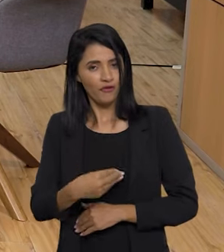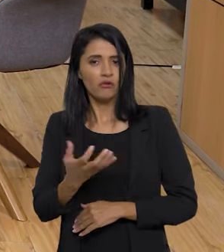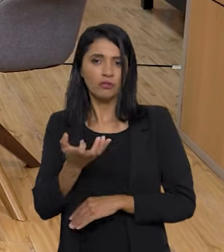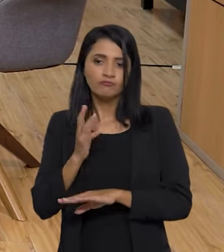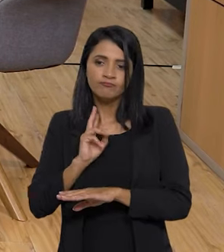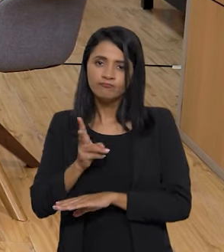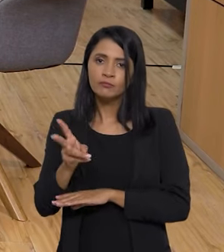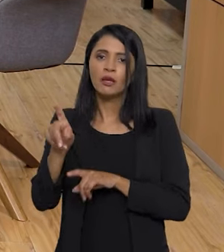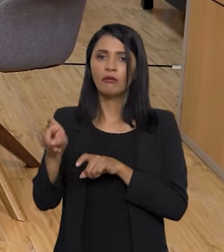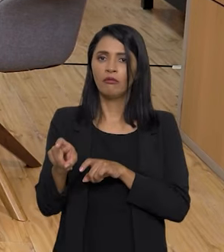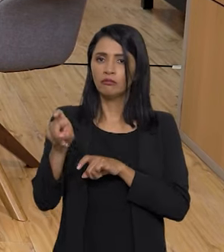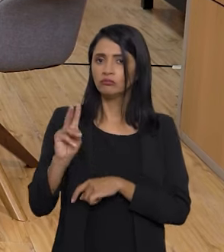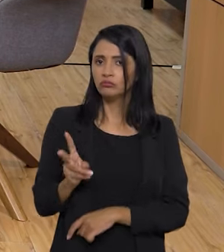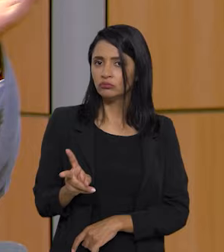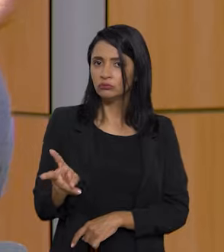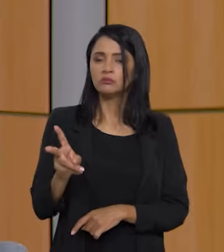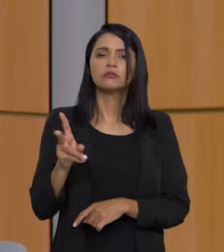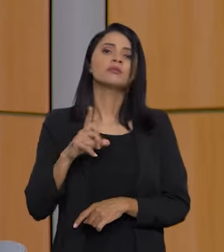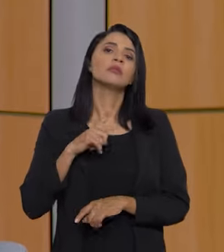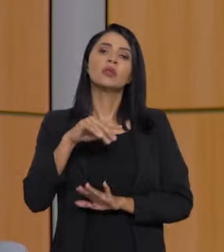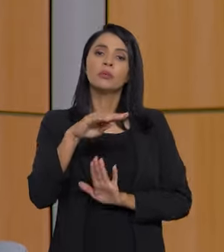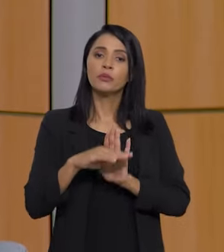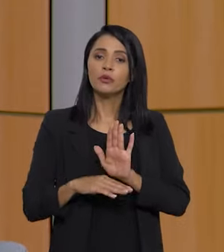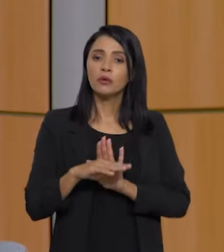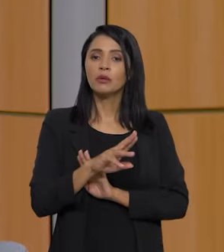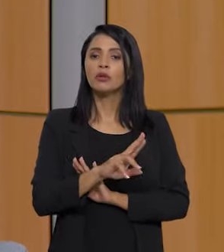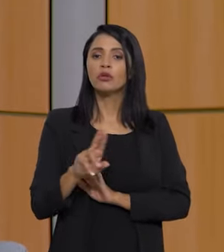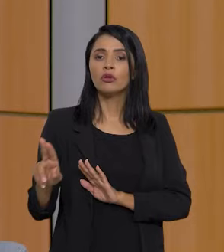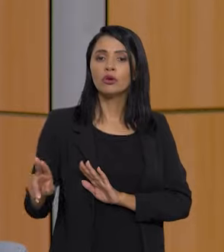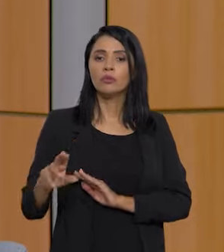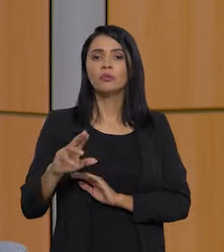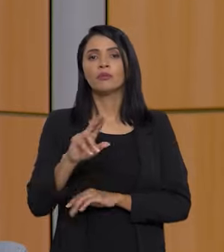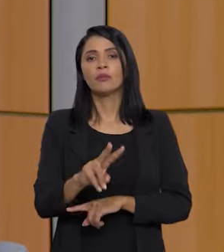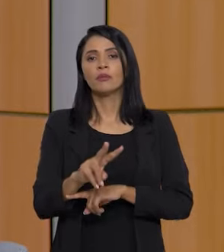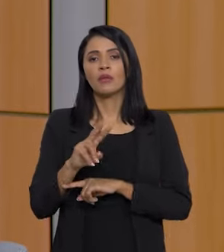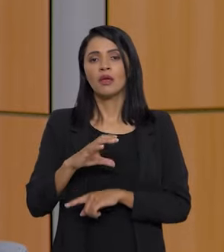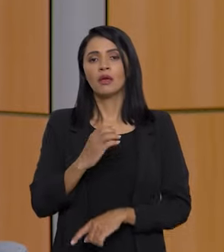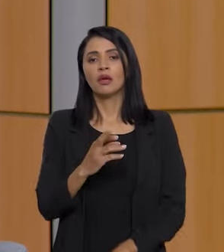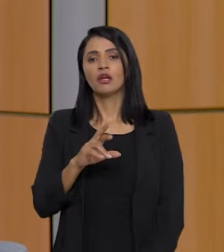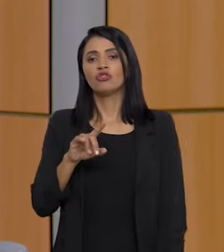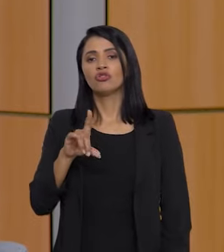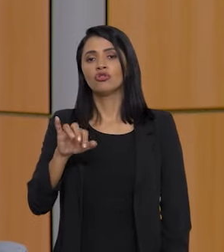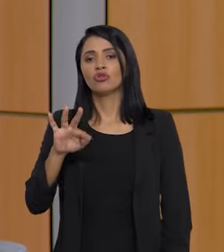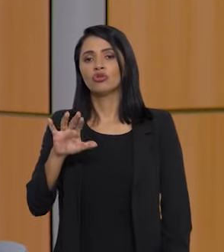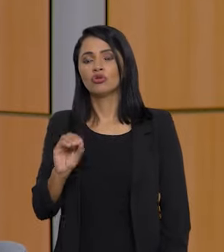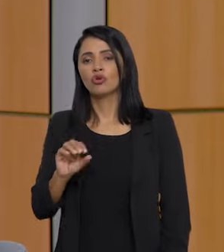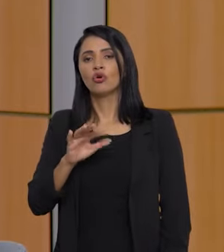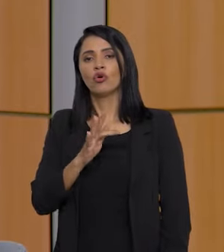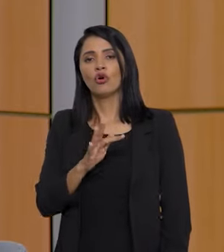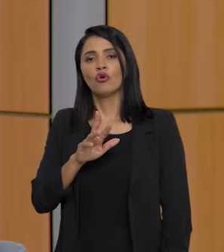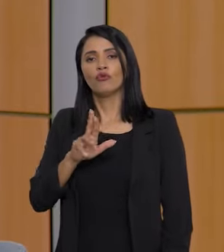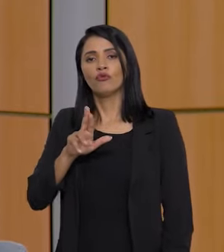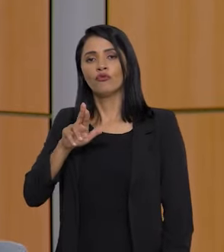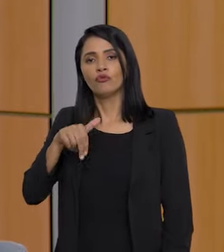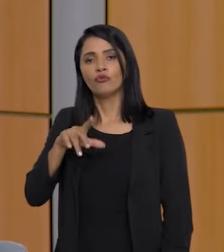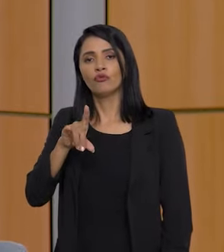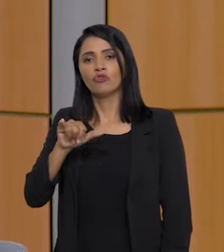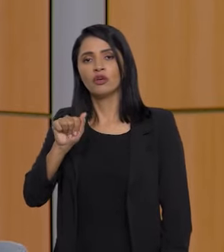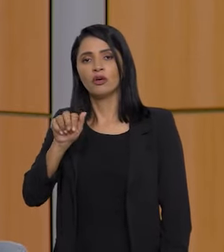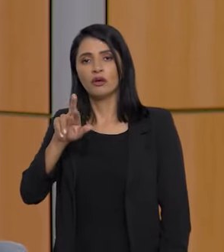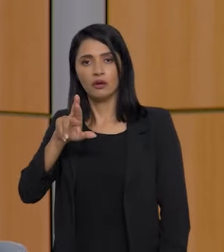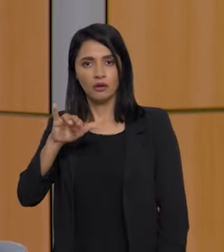ser agricultores. E nós temos um programa aqui chamado Crédito Fundiário, que é um crédito muito